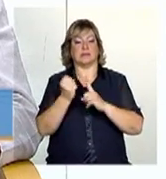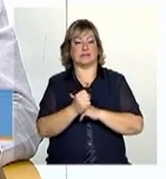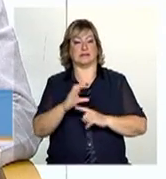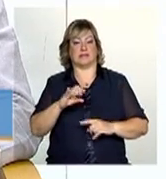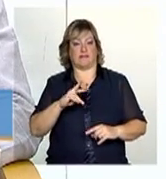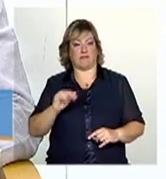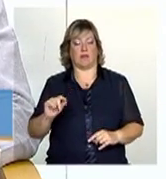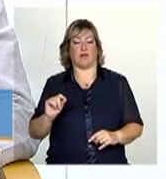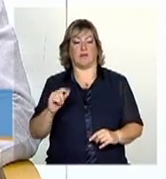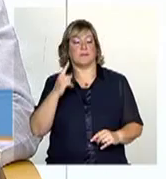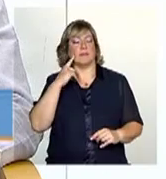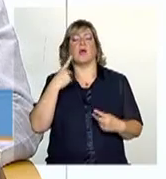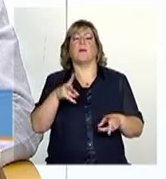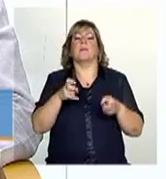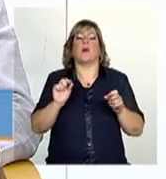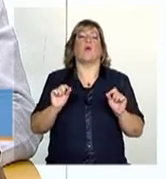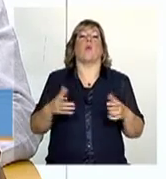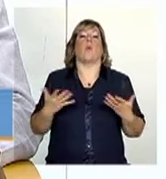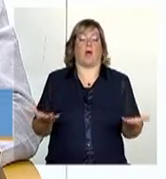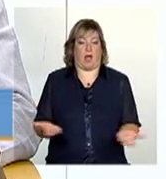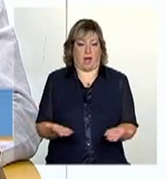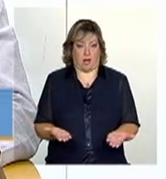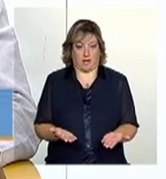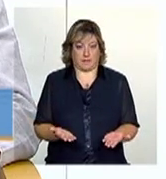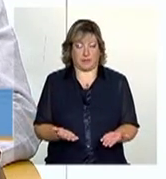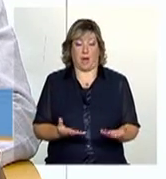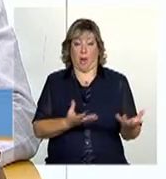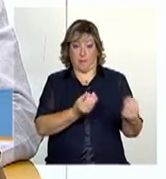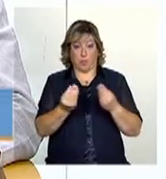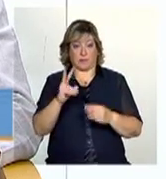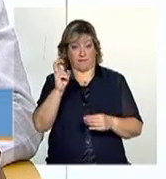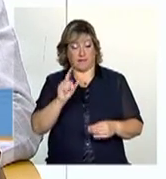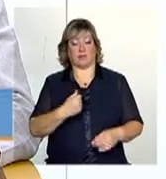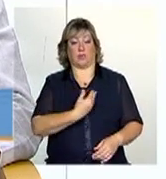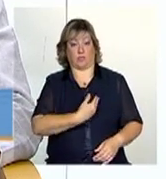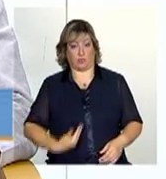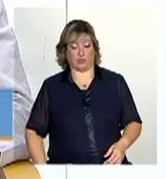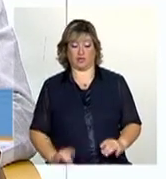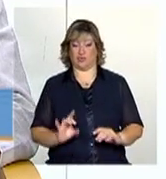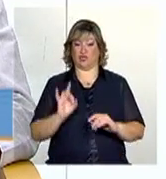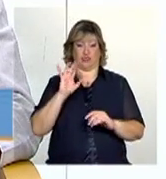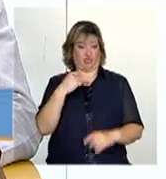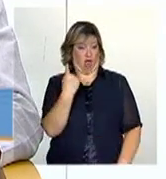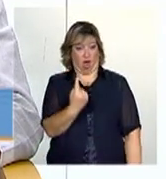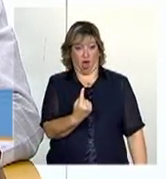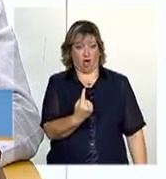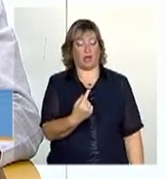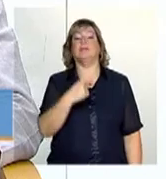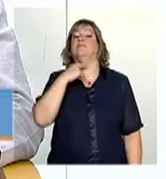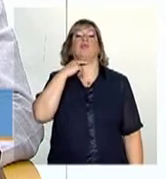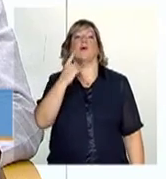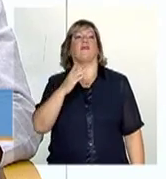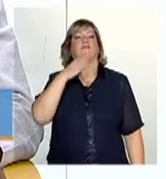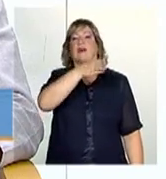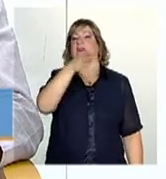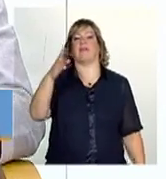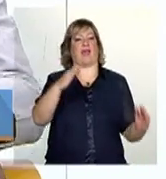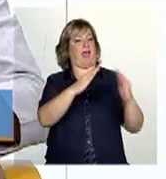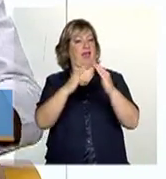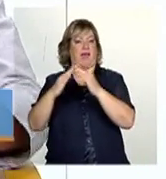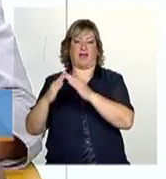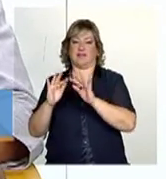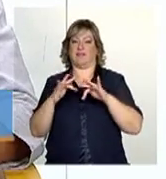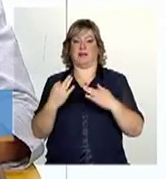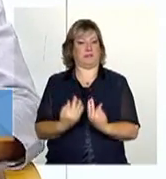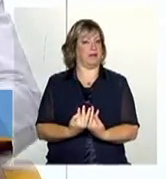Qual é a percepção atual? Muitas vezes, o Estado, o poder público, sozinho, não consegue chegar até essas famílias. Então,